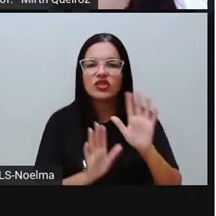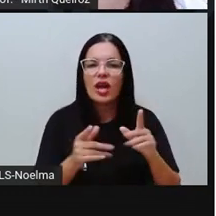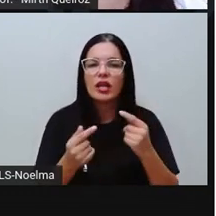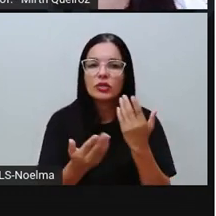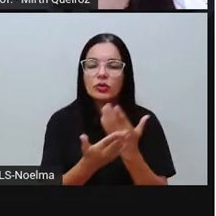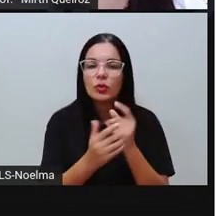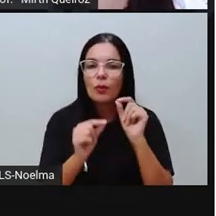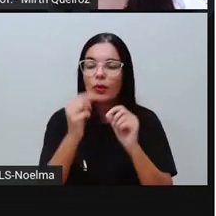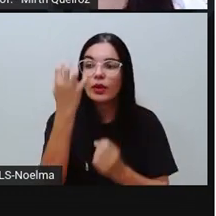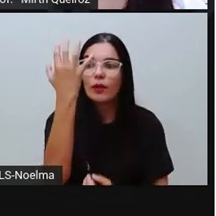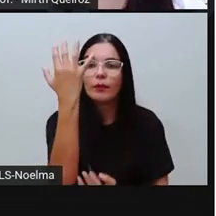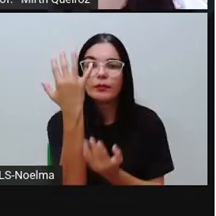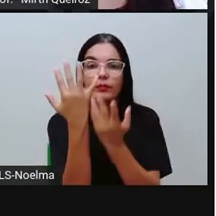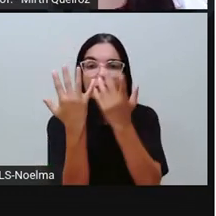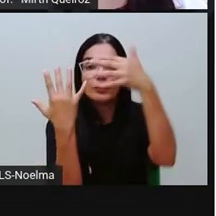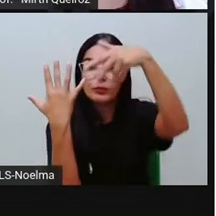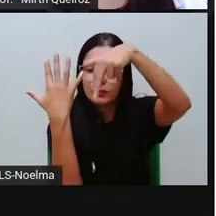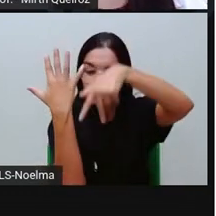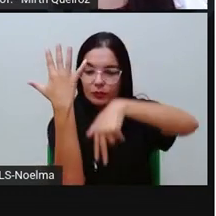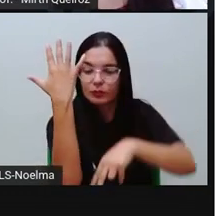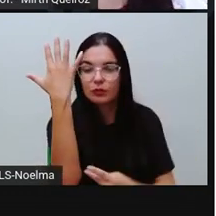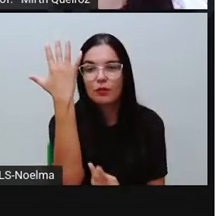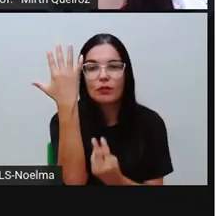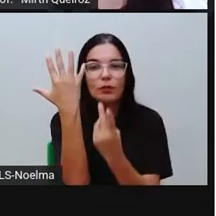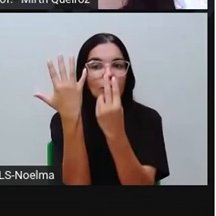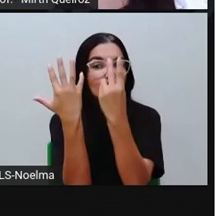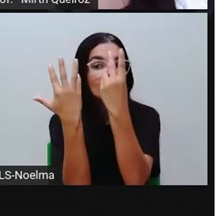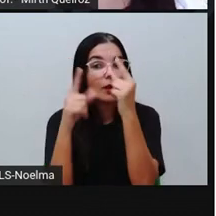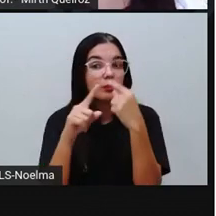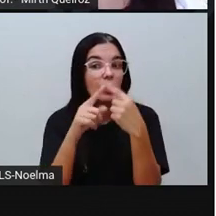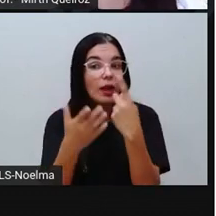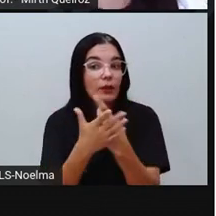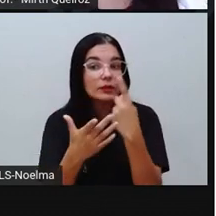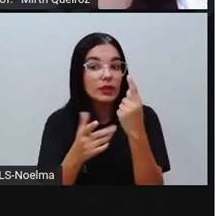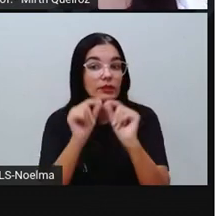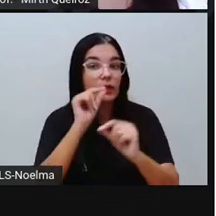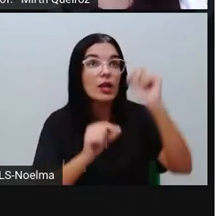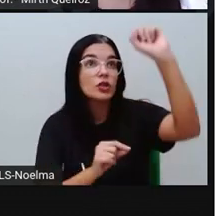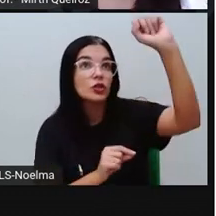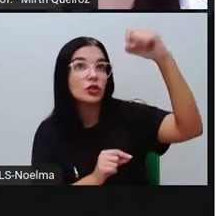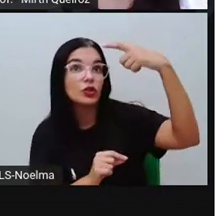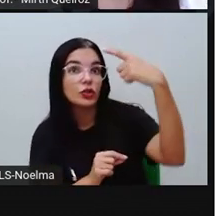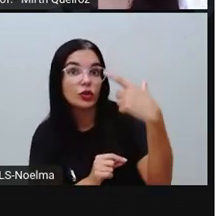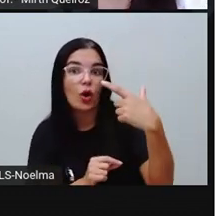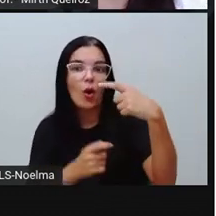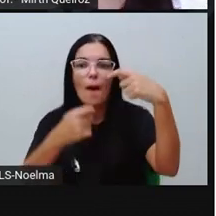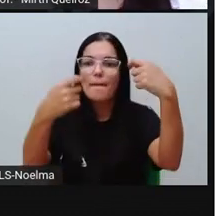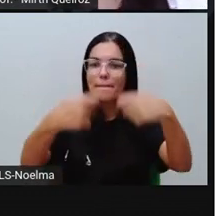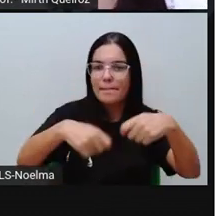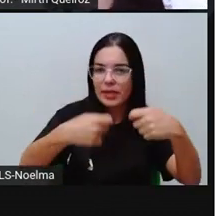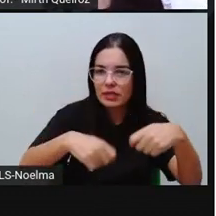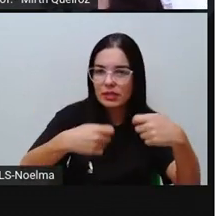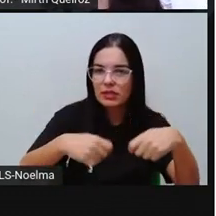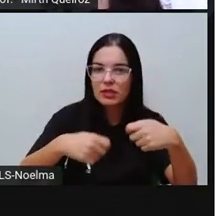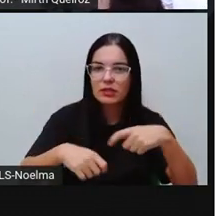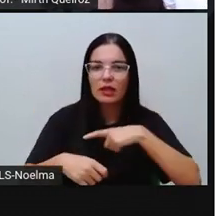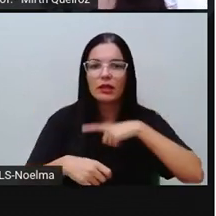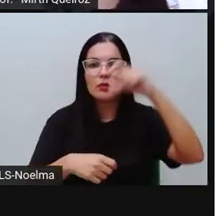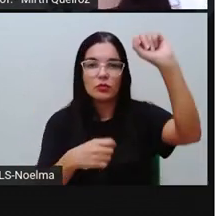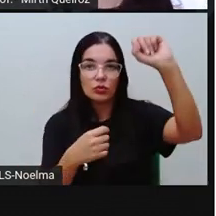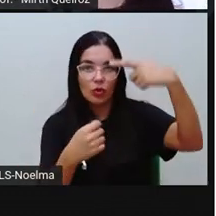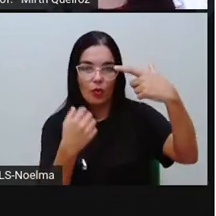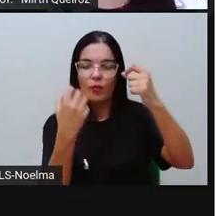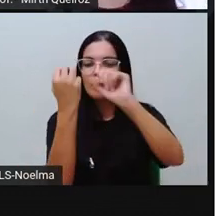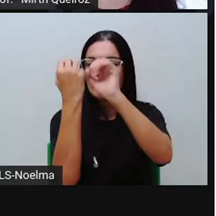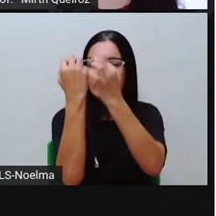fotossíntese que acontece a partir da luz solar, porque para haver fotossíntese tem que ter luz solar.